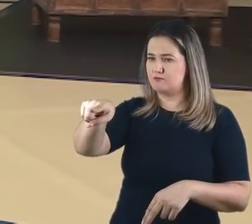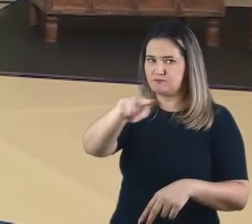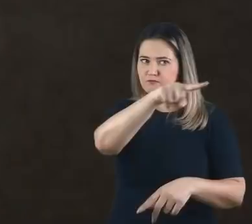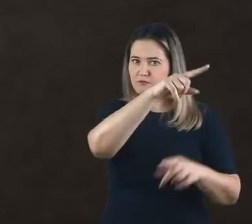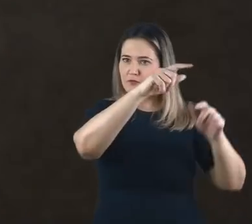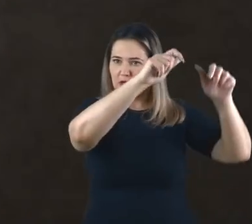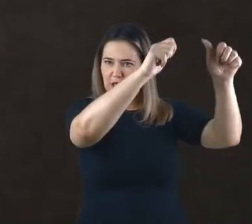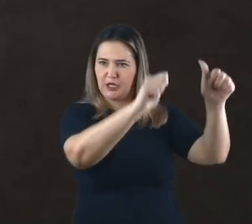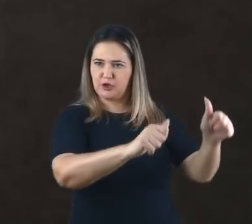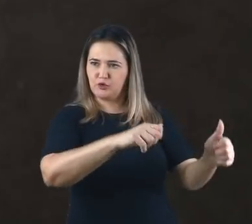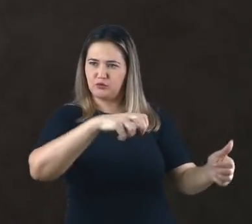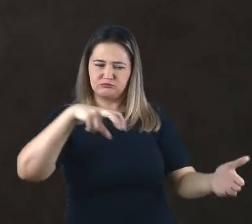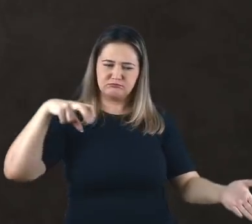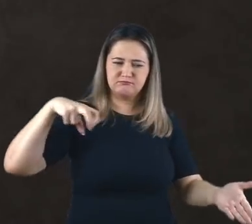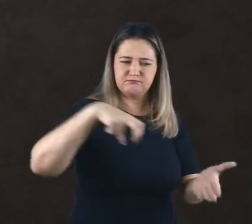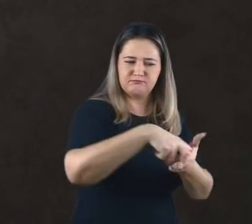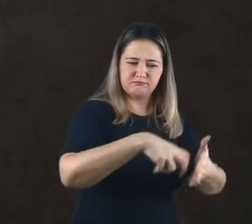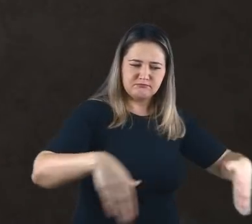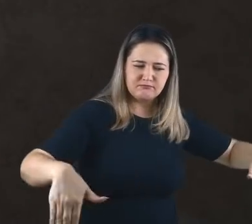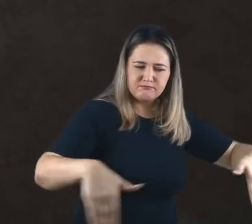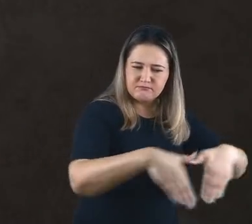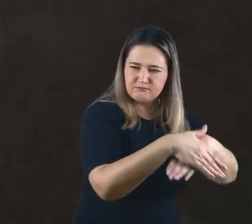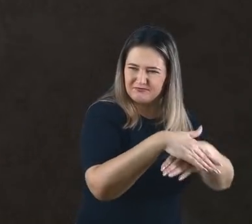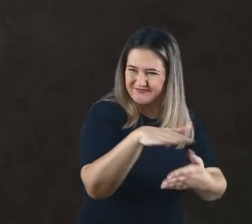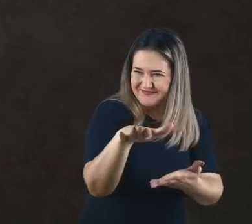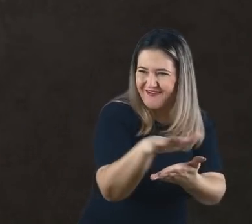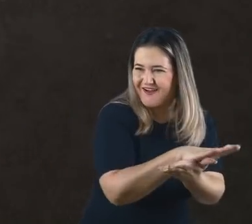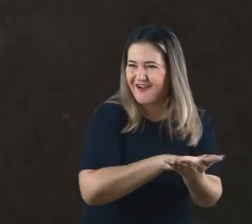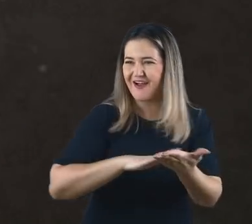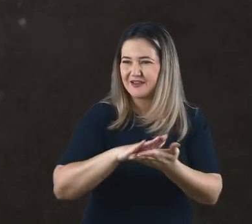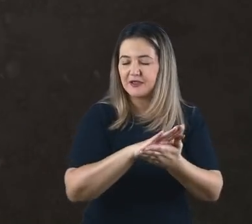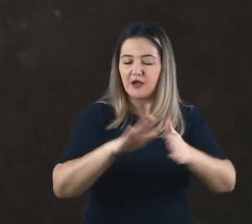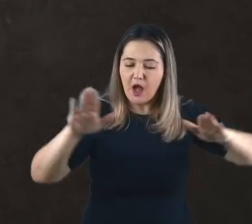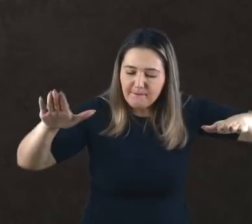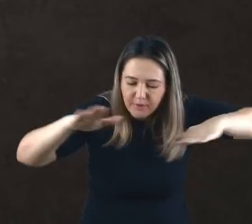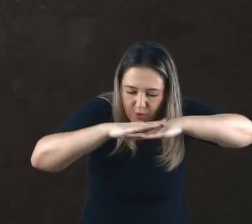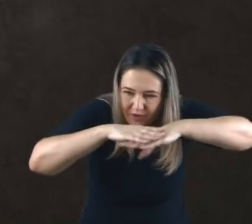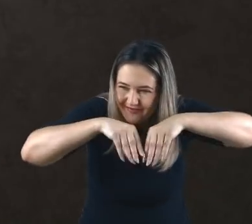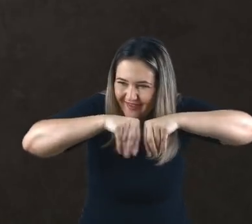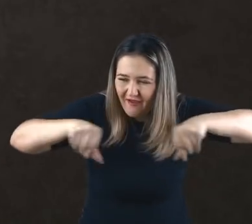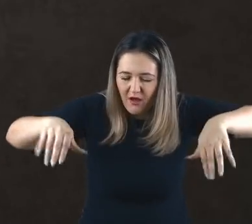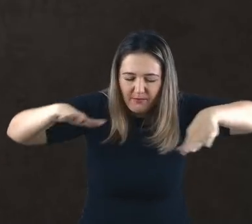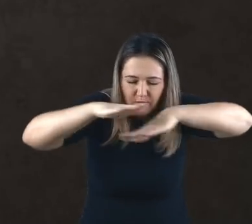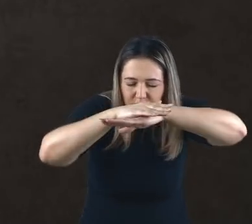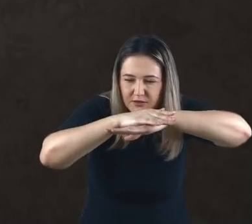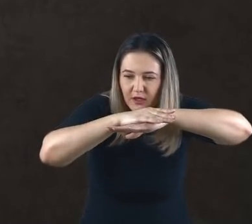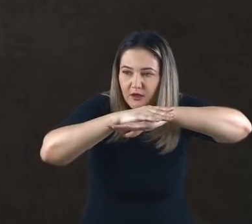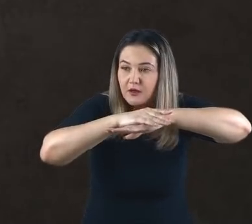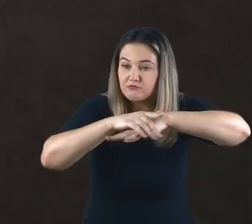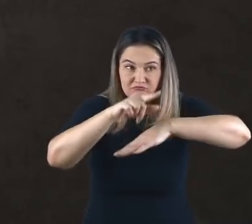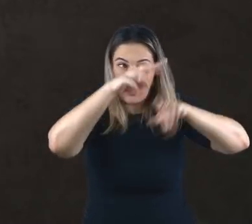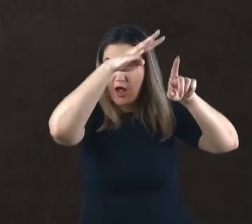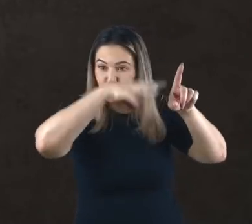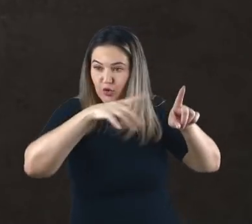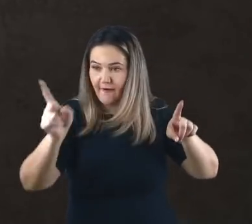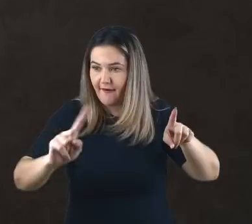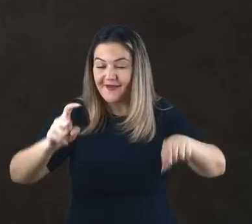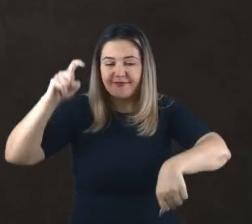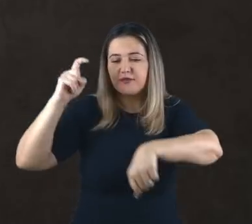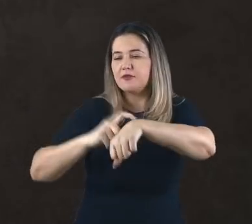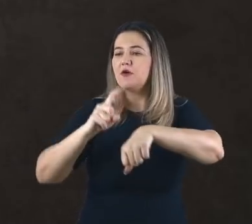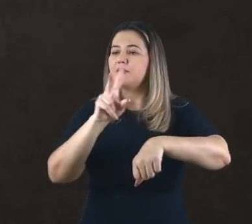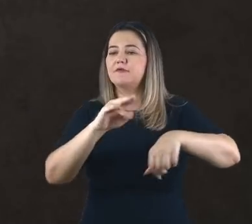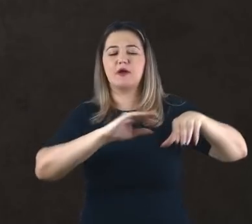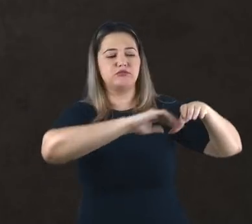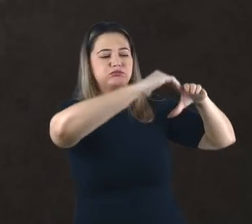clara. Ela diz assim, quem não se prostrar em terra e não adorá-la será imediatamente atirado numa fornalha em chamas.